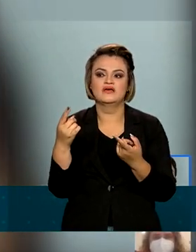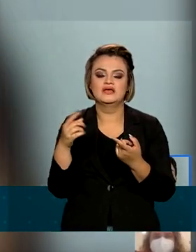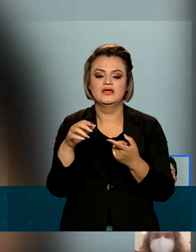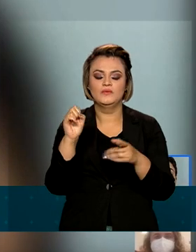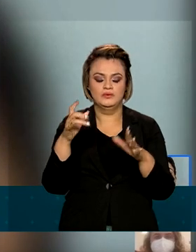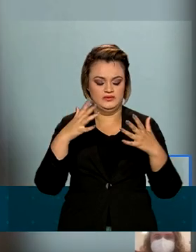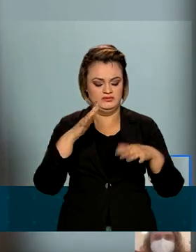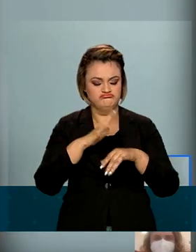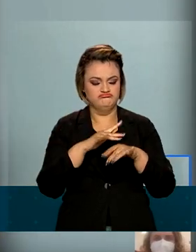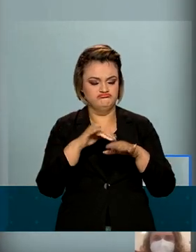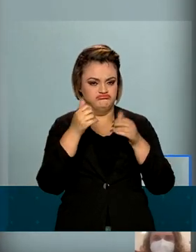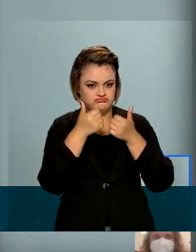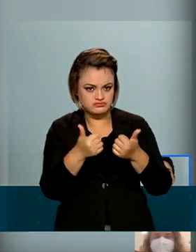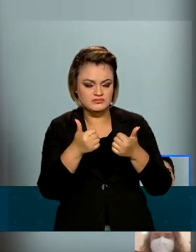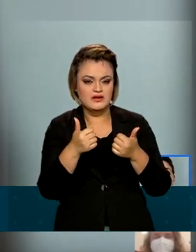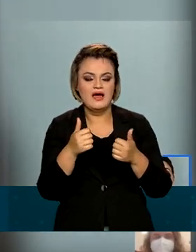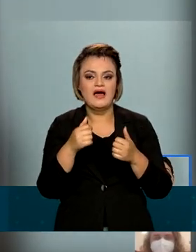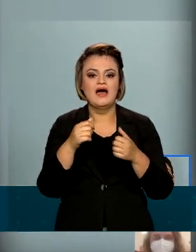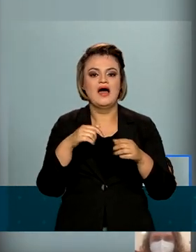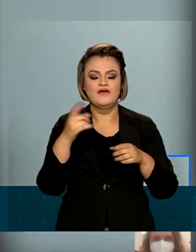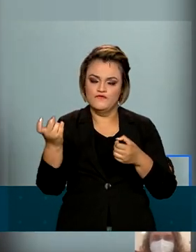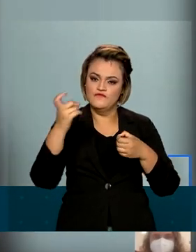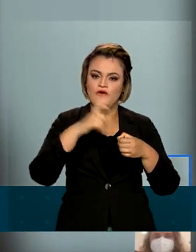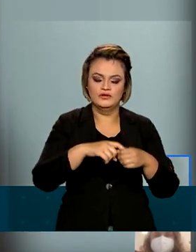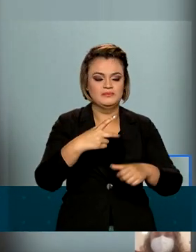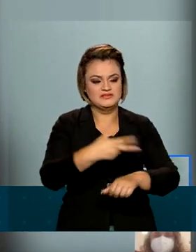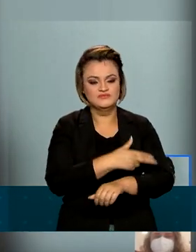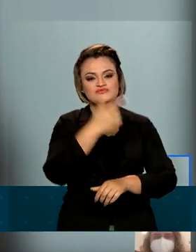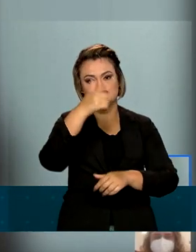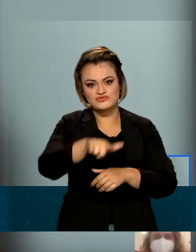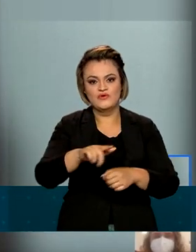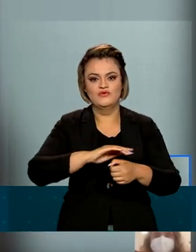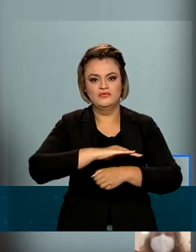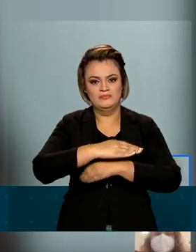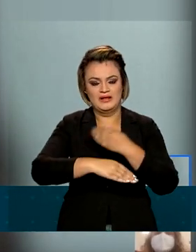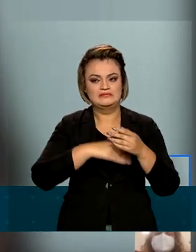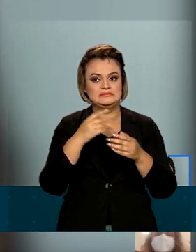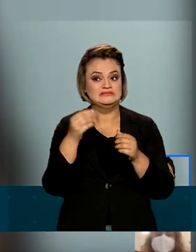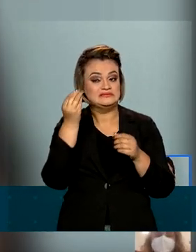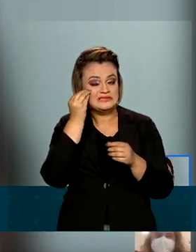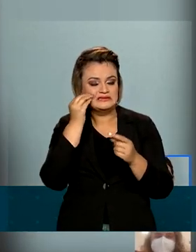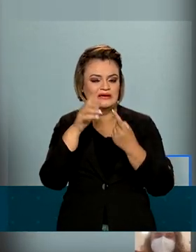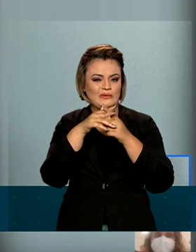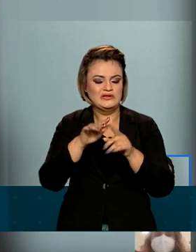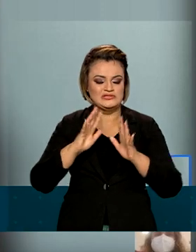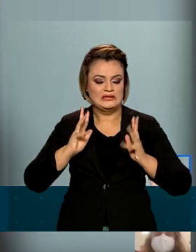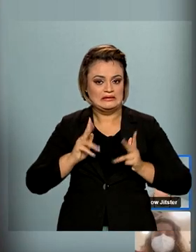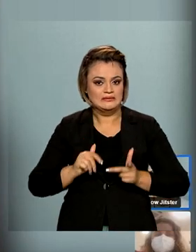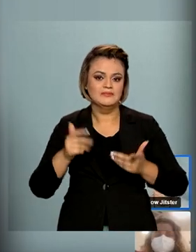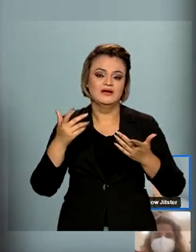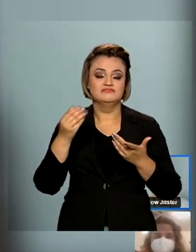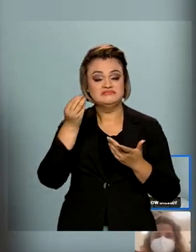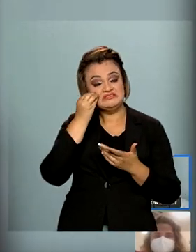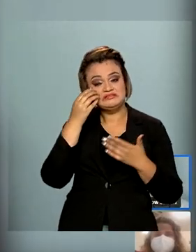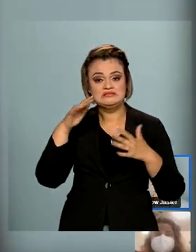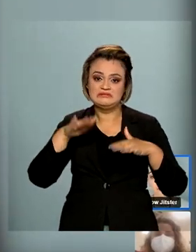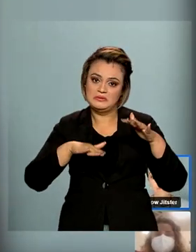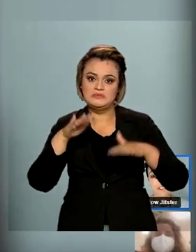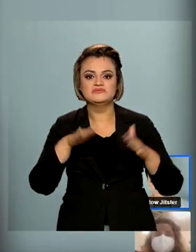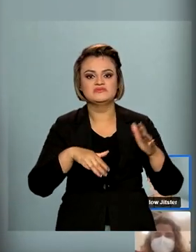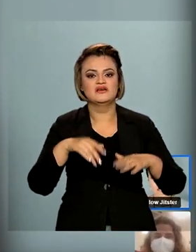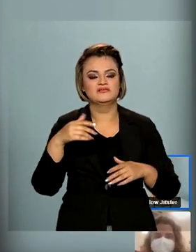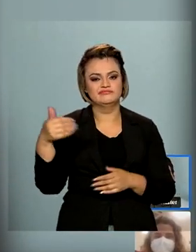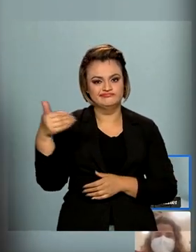que ele se recupera, muitos voltam para fazer cirurgias reparadoras, para tentar liberar algum membro que ficou com alguma